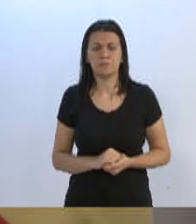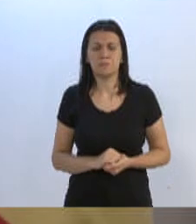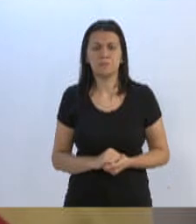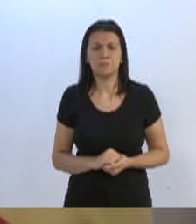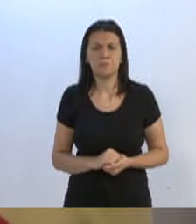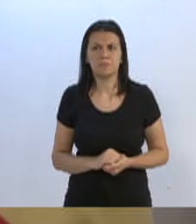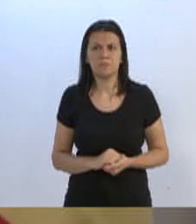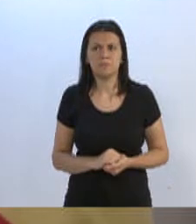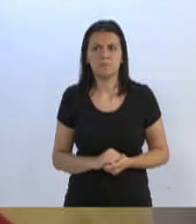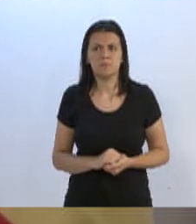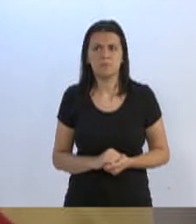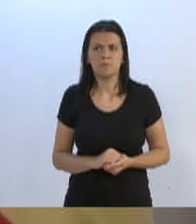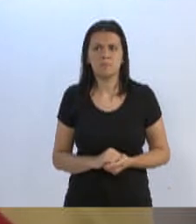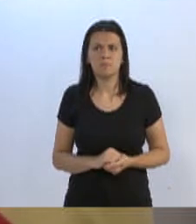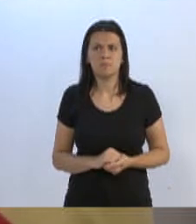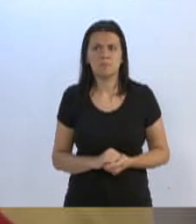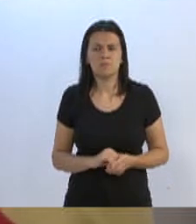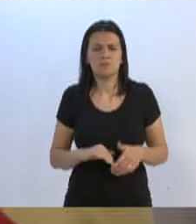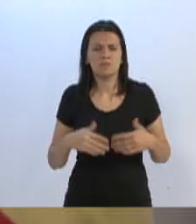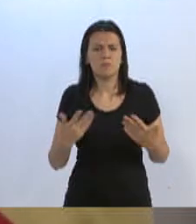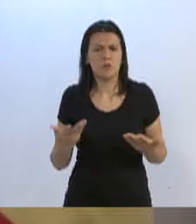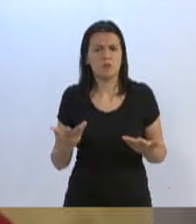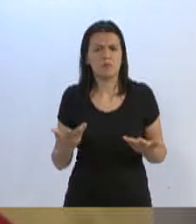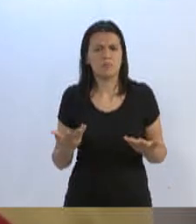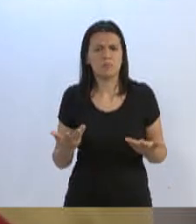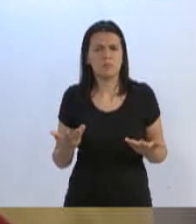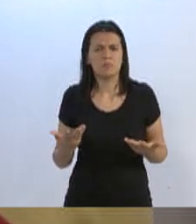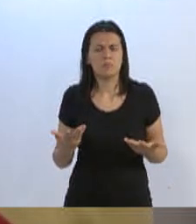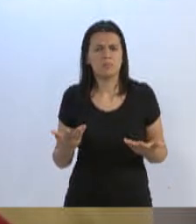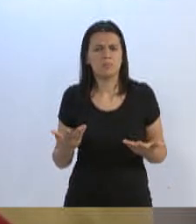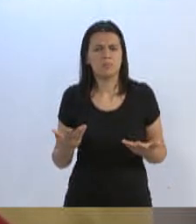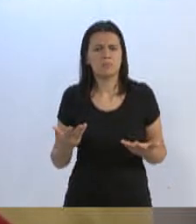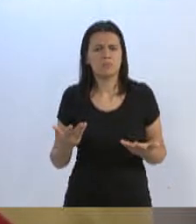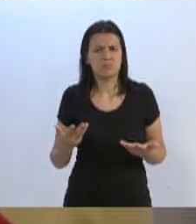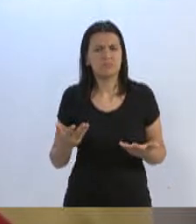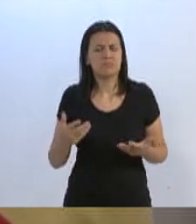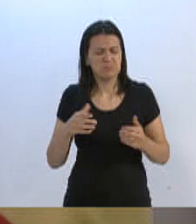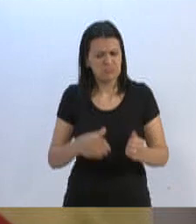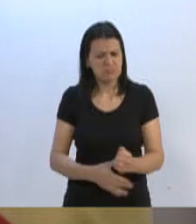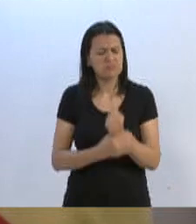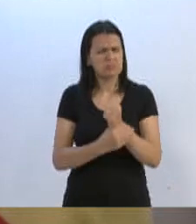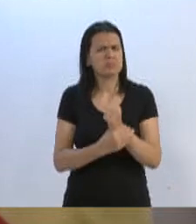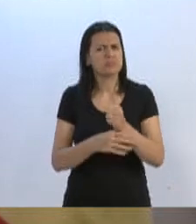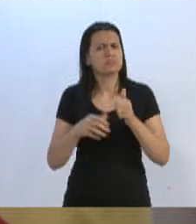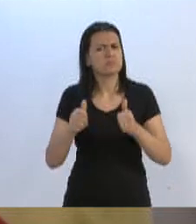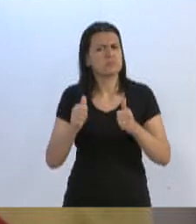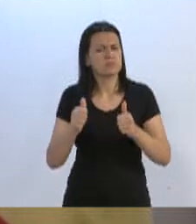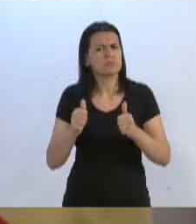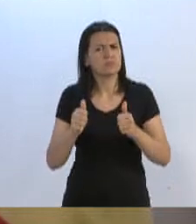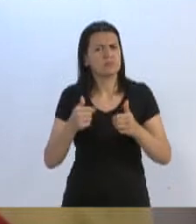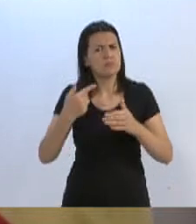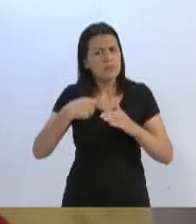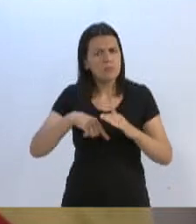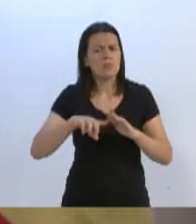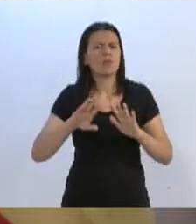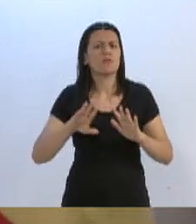Então, que essa tese seja defendida e que ela seja levada